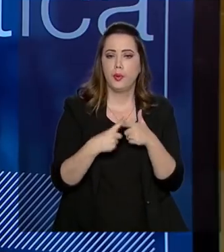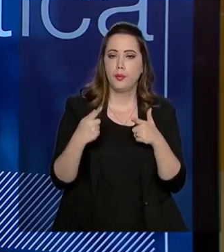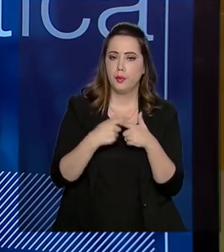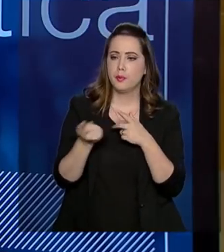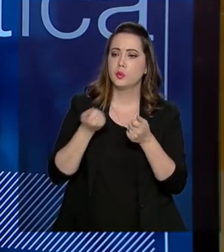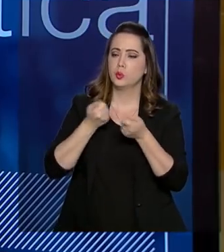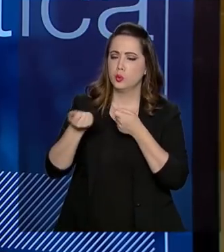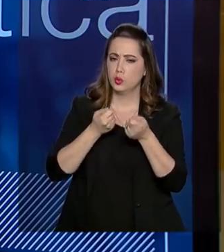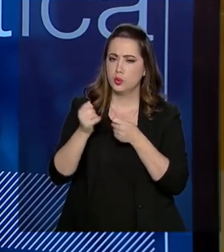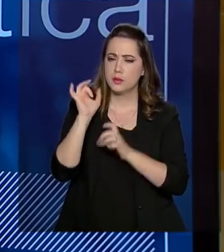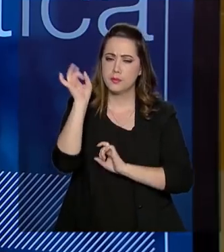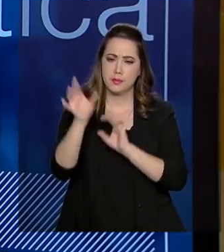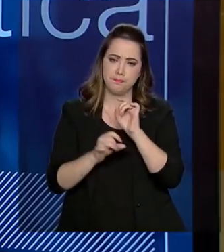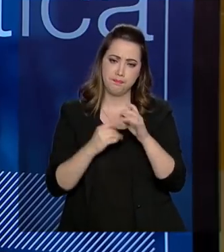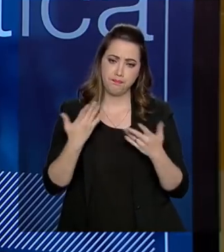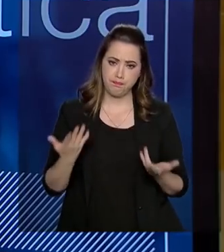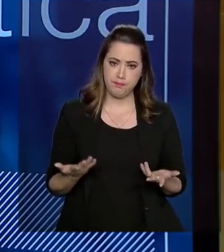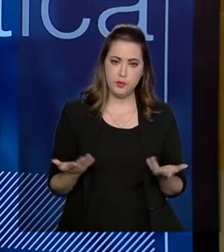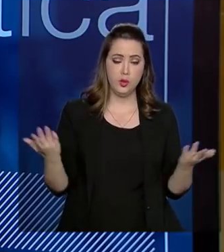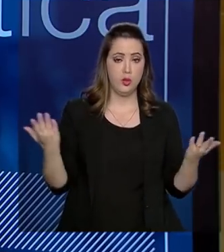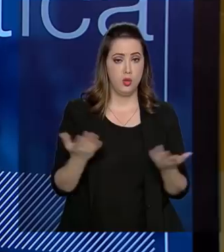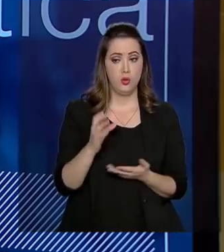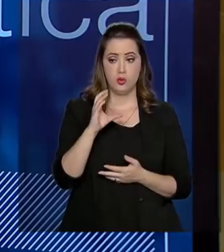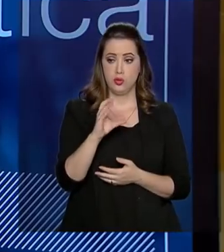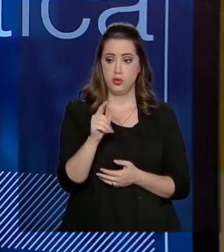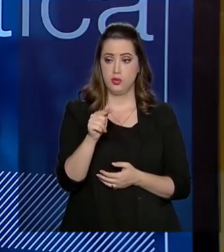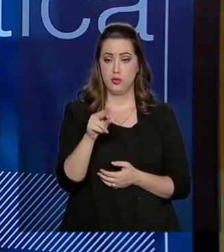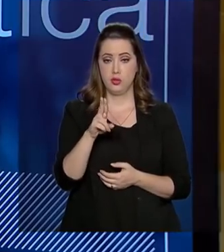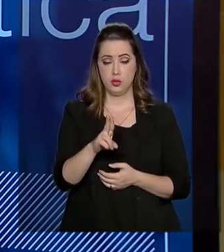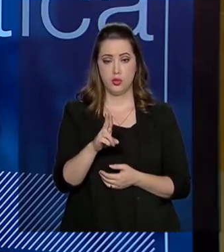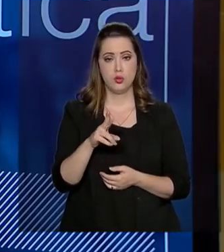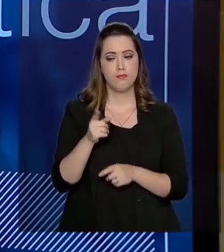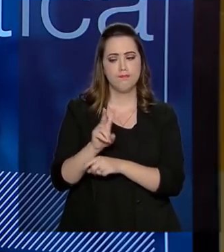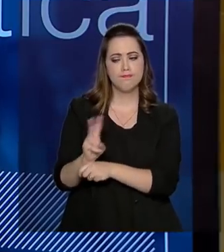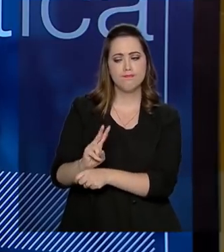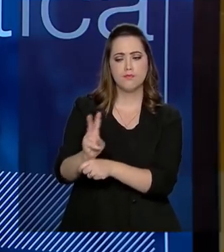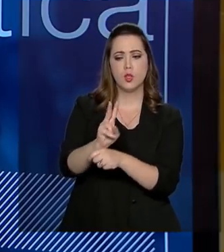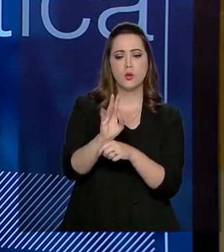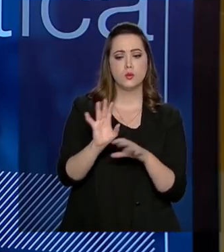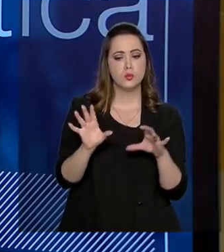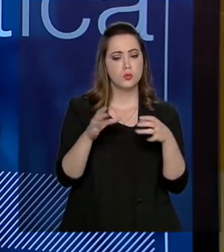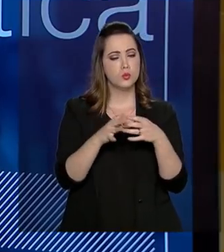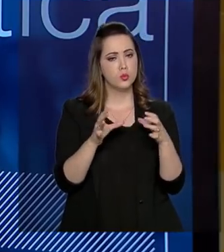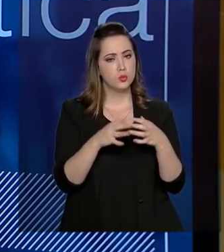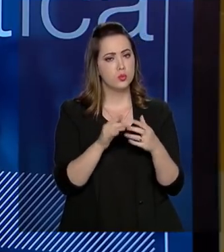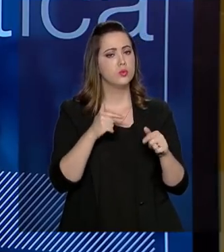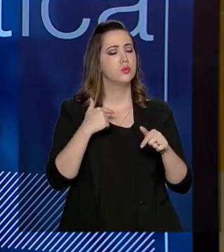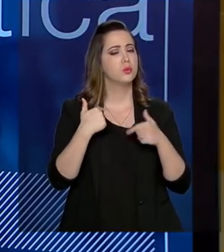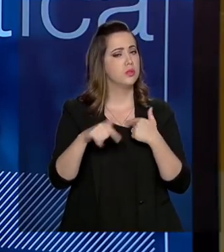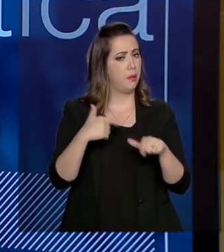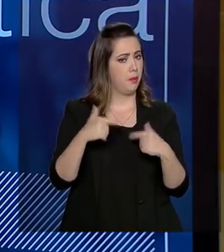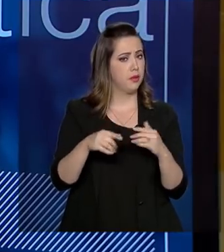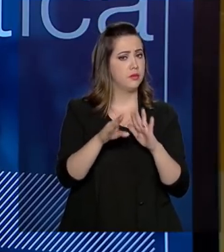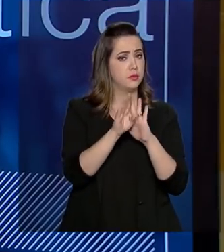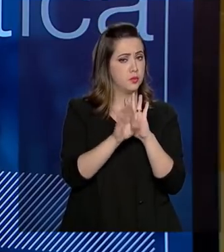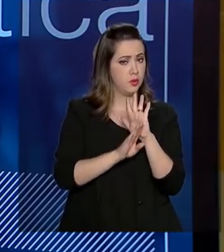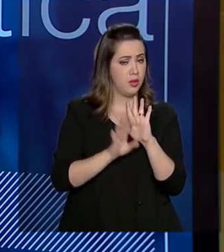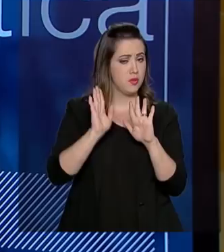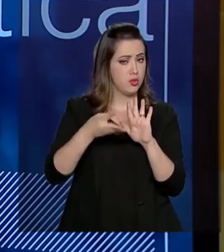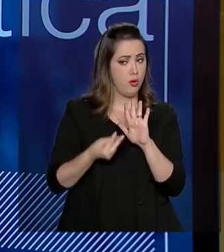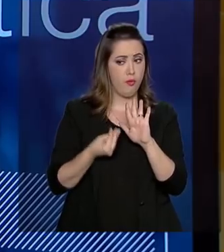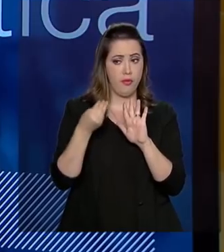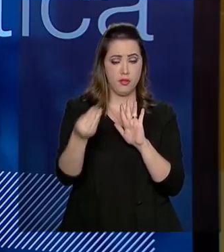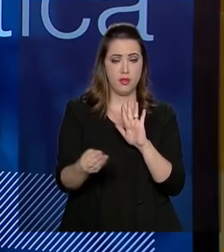controles específicos. A CGU estará fiscalizando isso, auxiliando os órgãos nesse programa. Já estamos